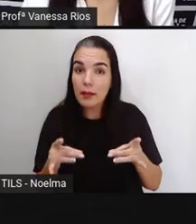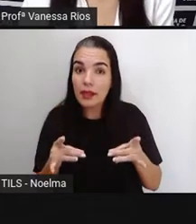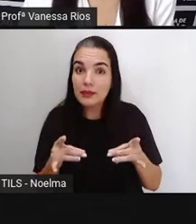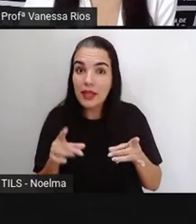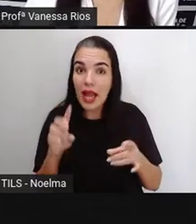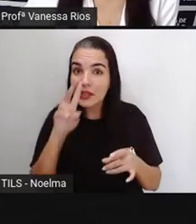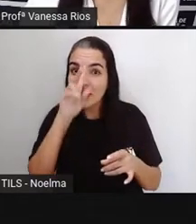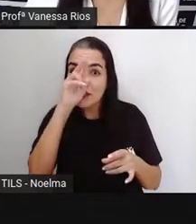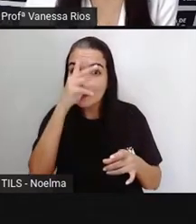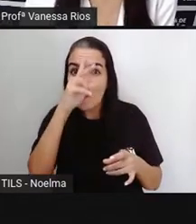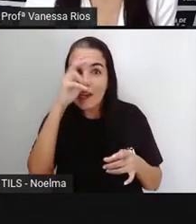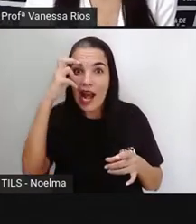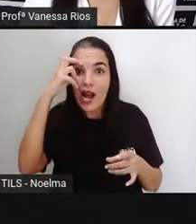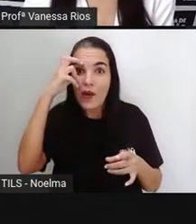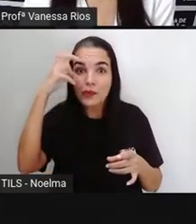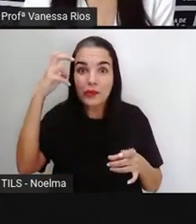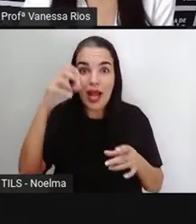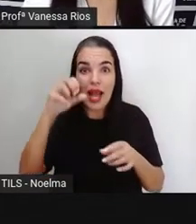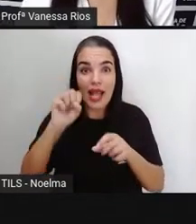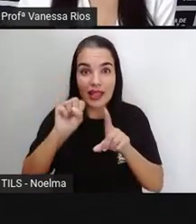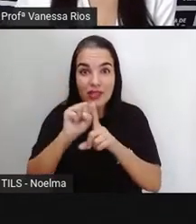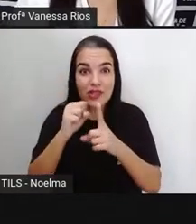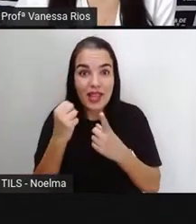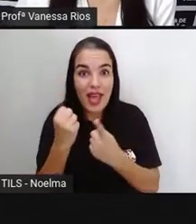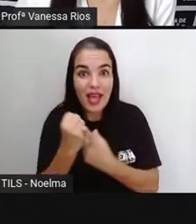história e da cultura da sociedade?